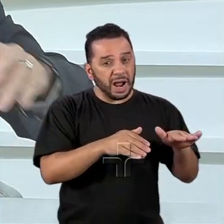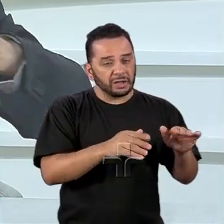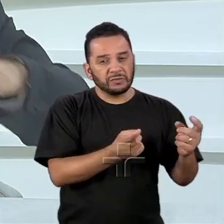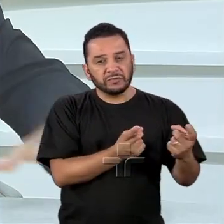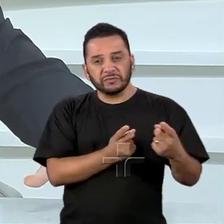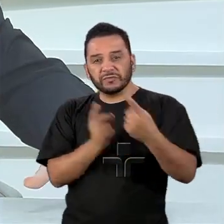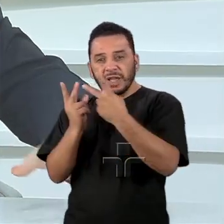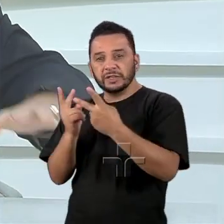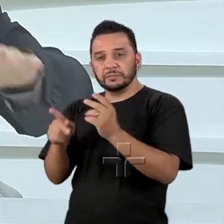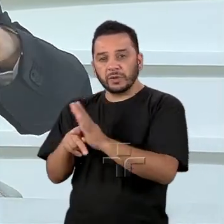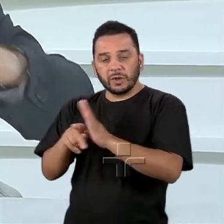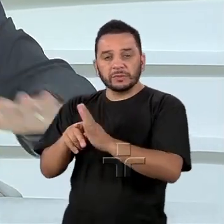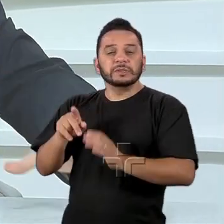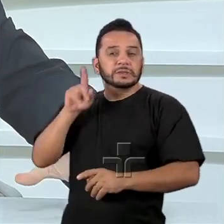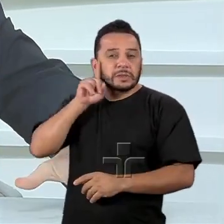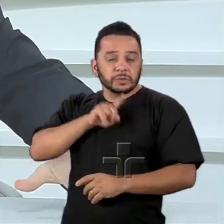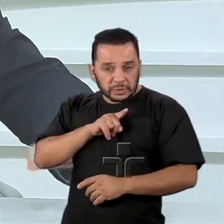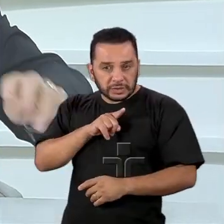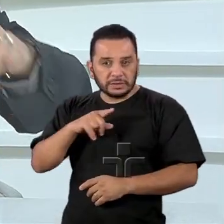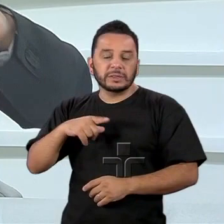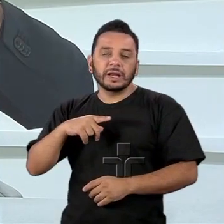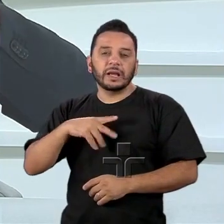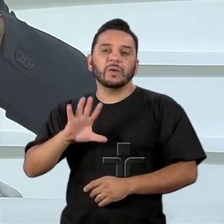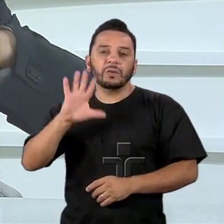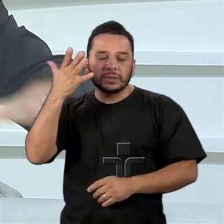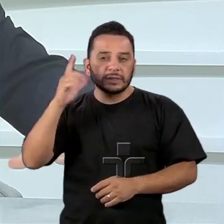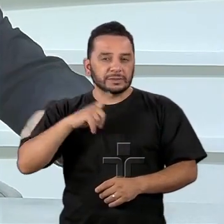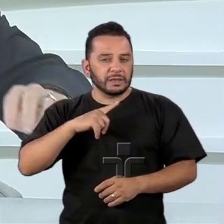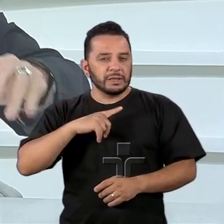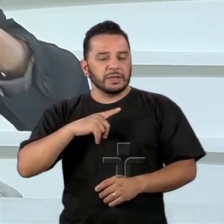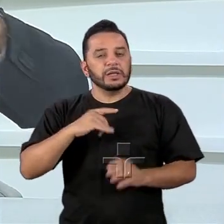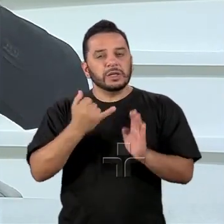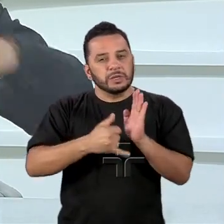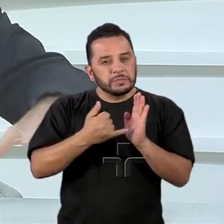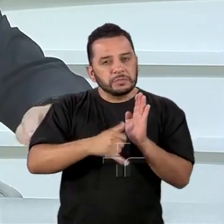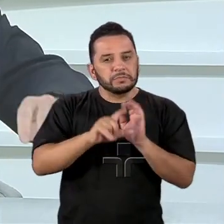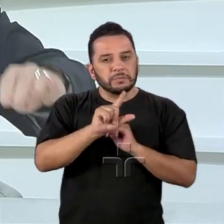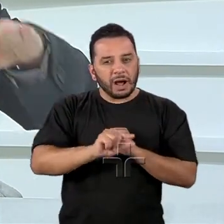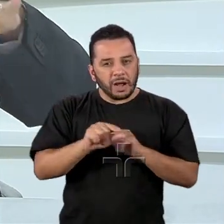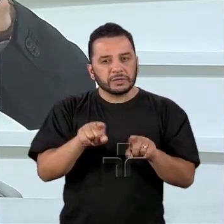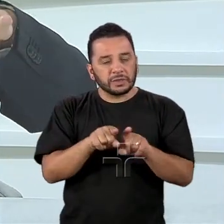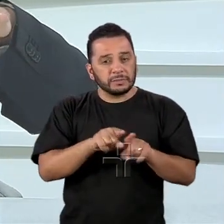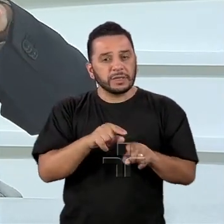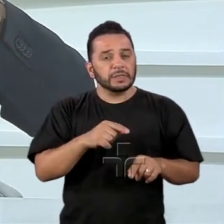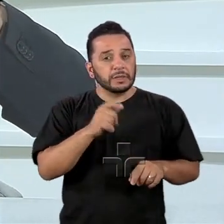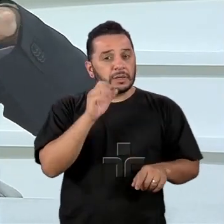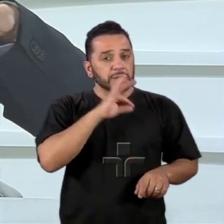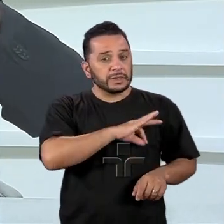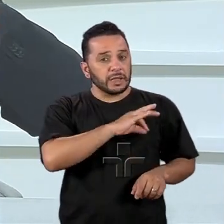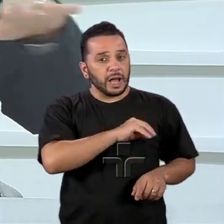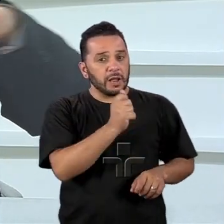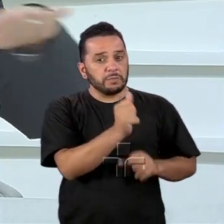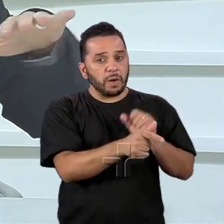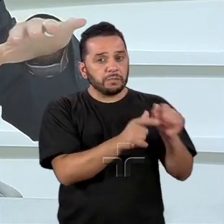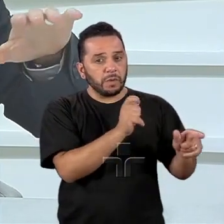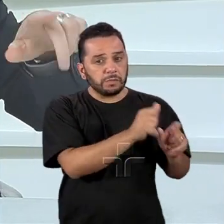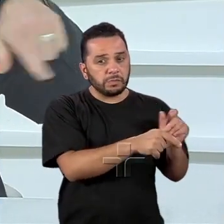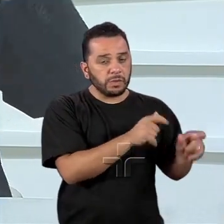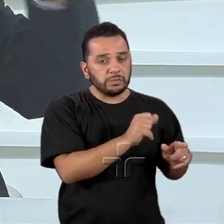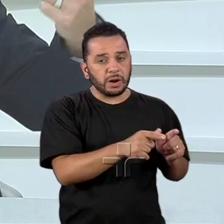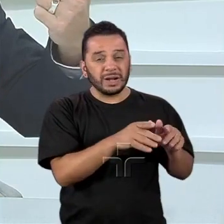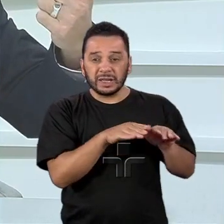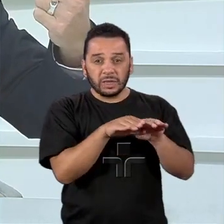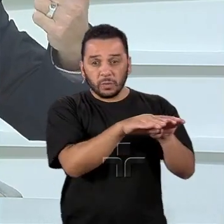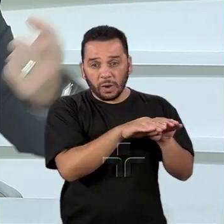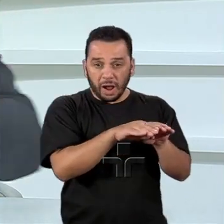mantém a inflação baixa, faz com que você consiga manter o salário trabalhador igual, mas